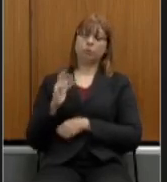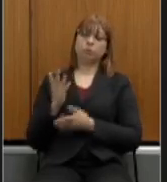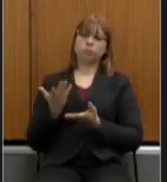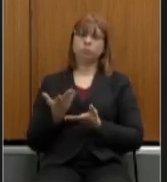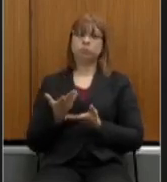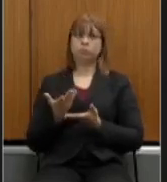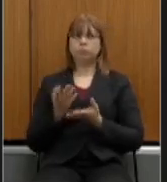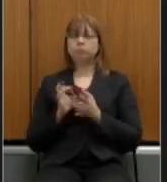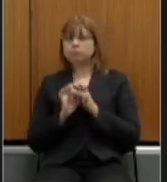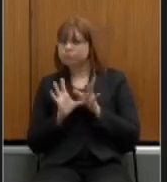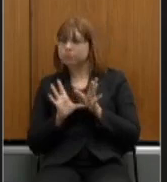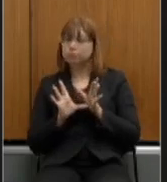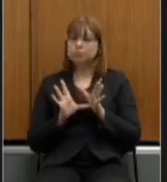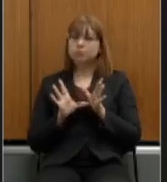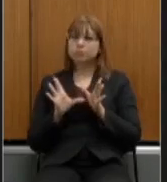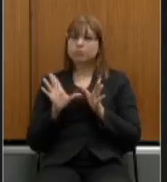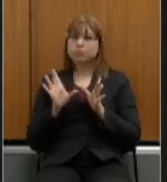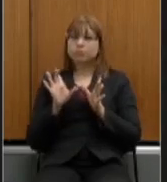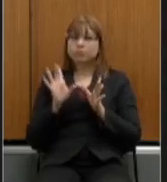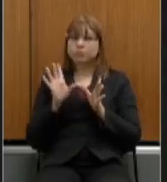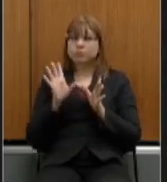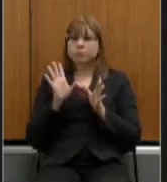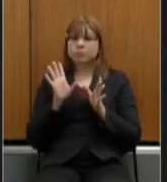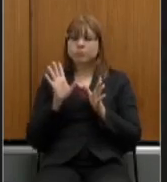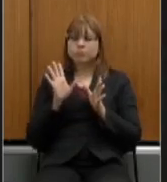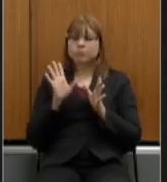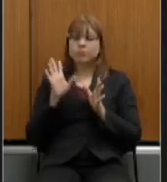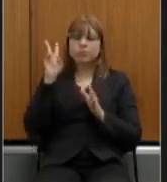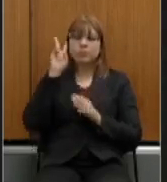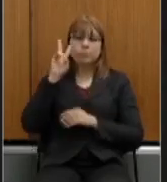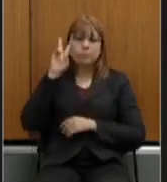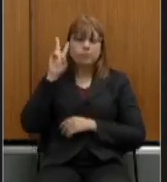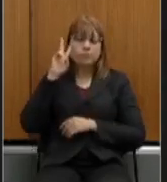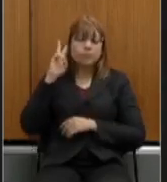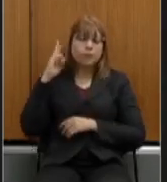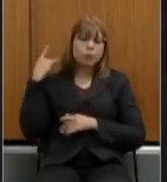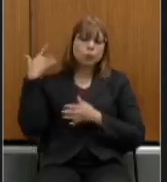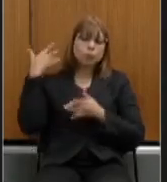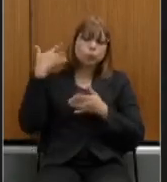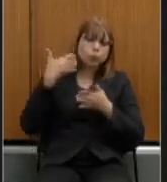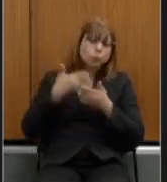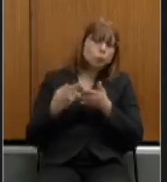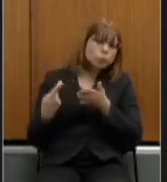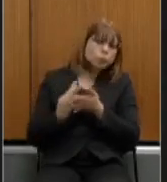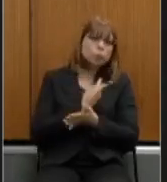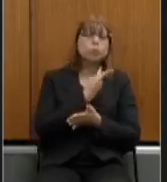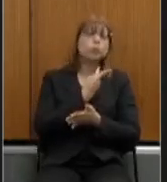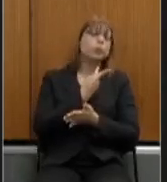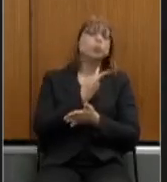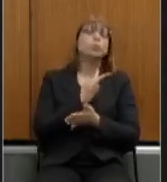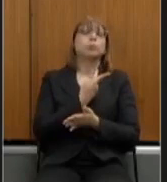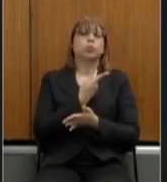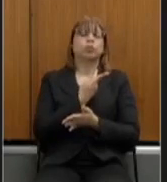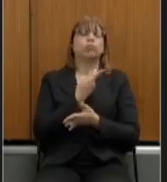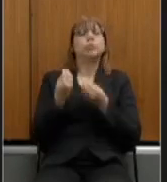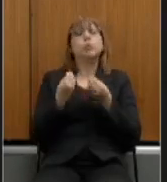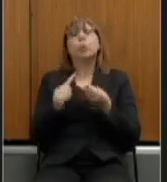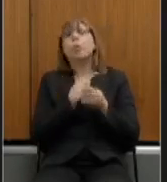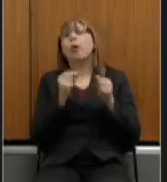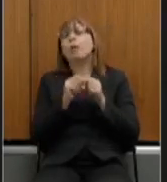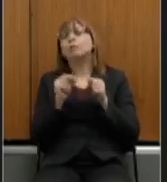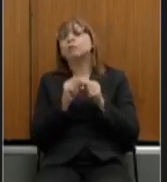mas a uma retrospectiva objetiva do que nos levou quando nos levou e como fizemos